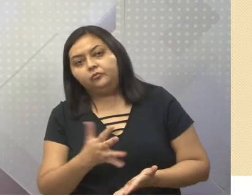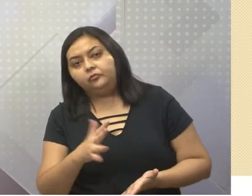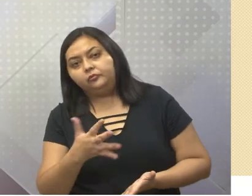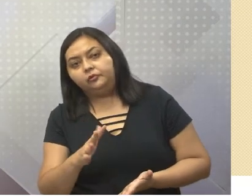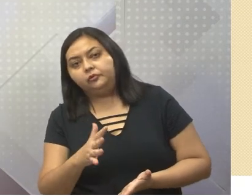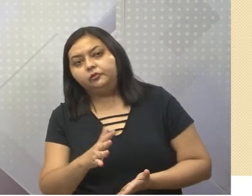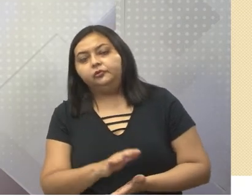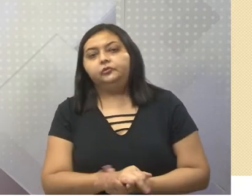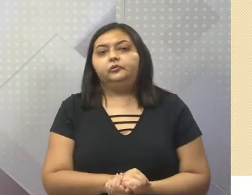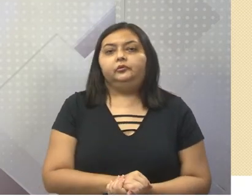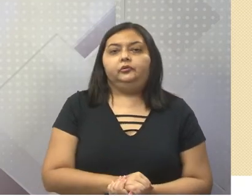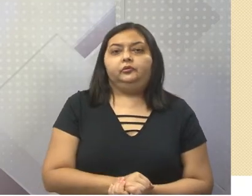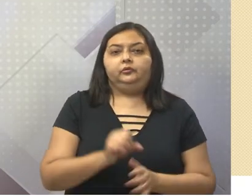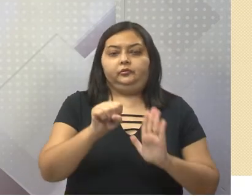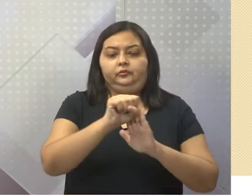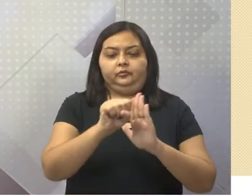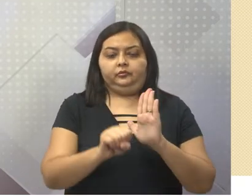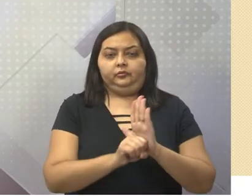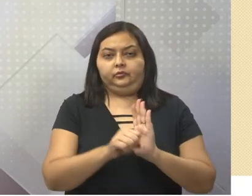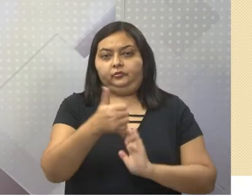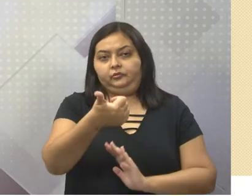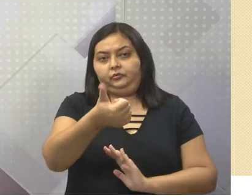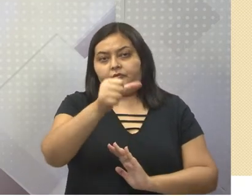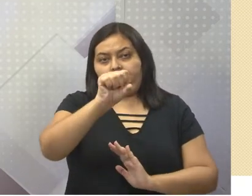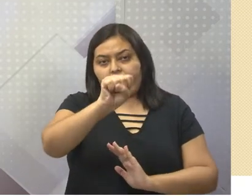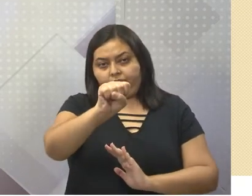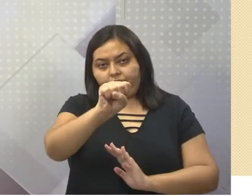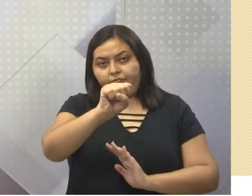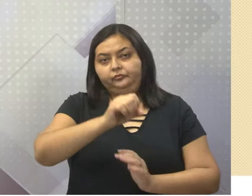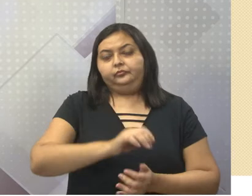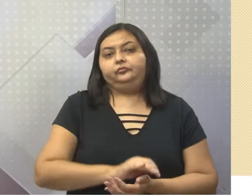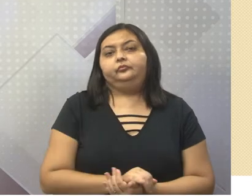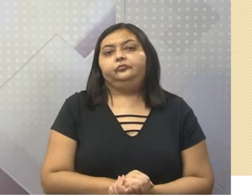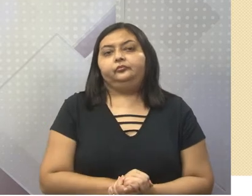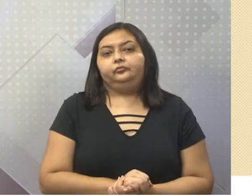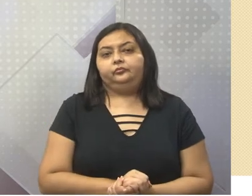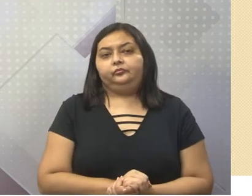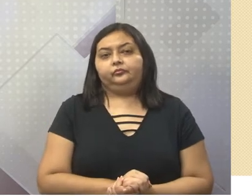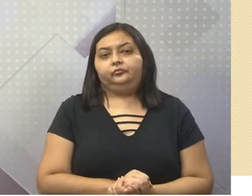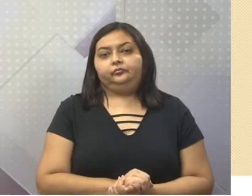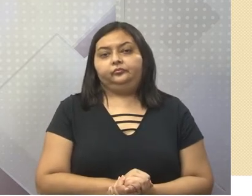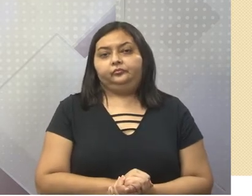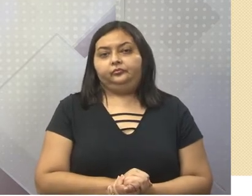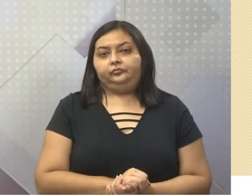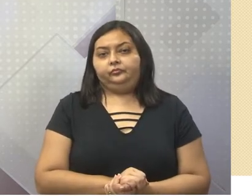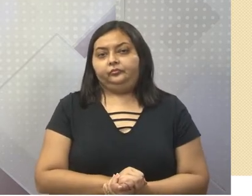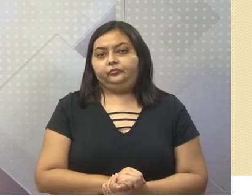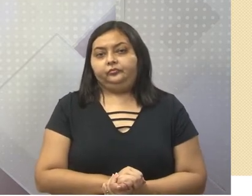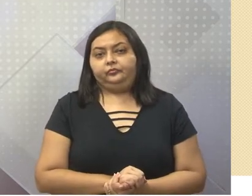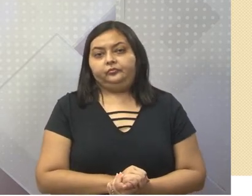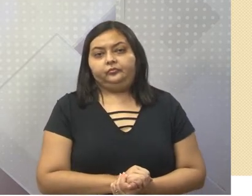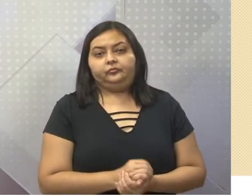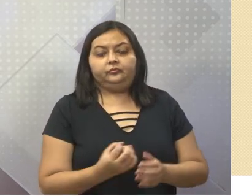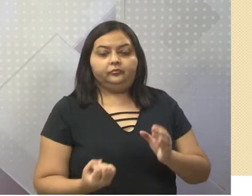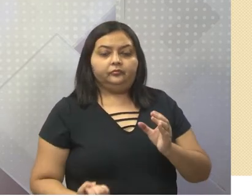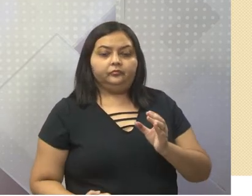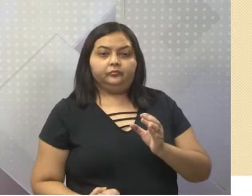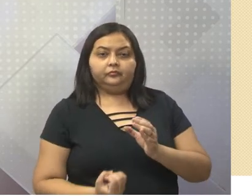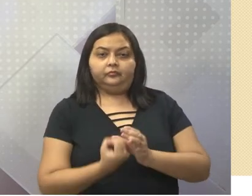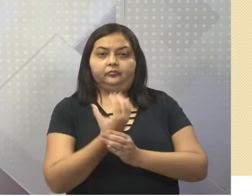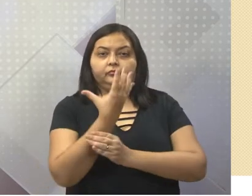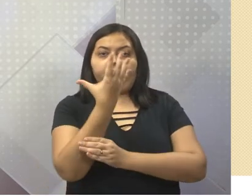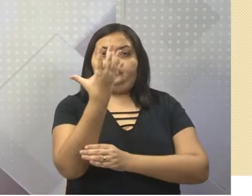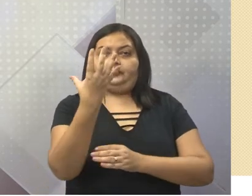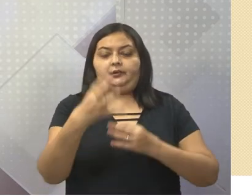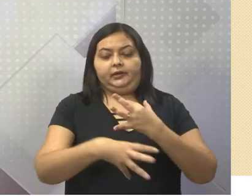do século XVIII, olha só, XVIII, haveria de se transformar na